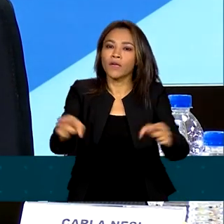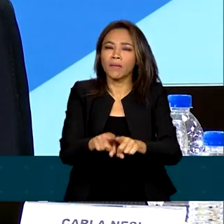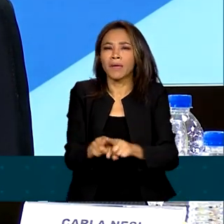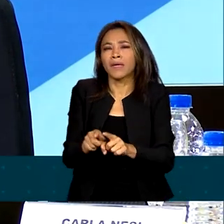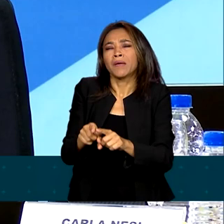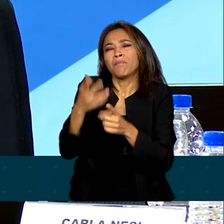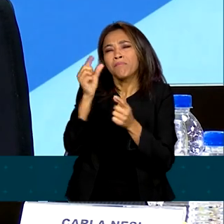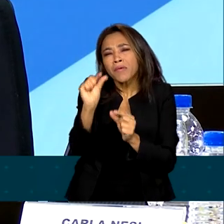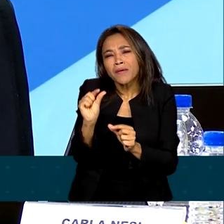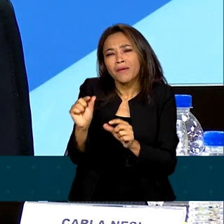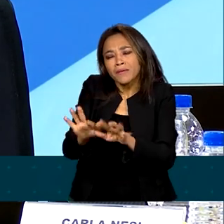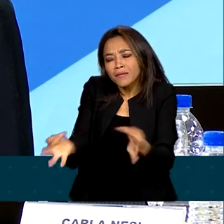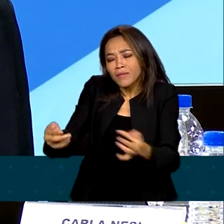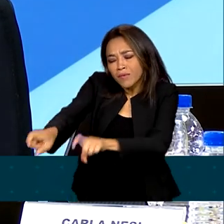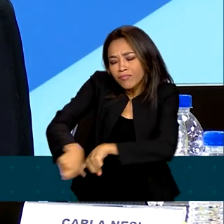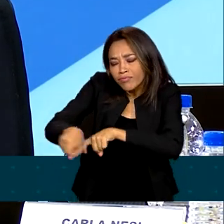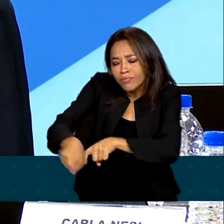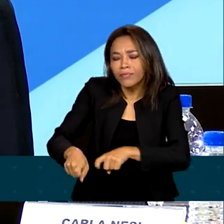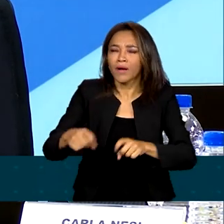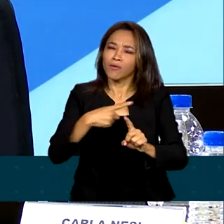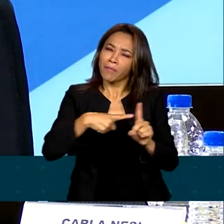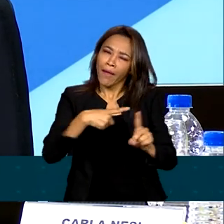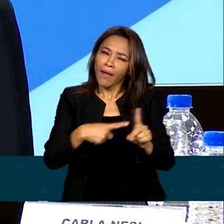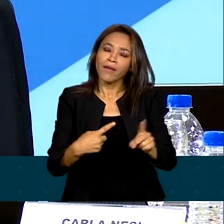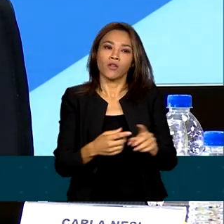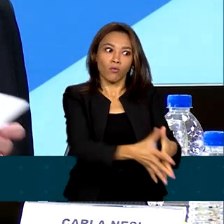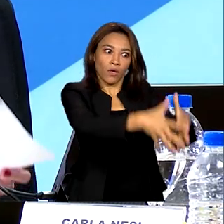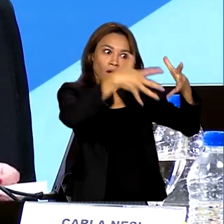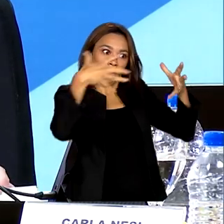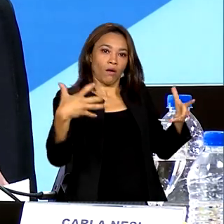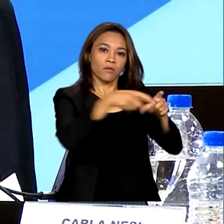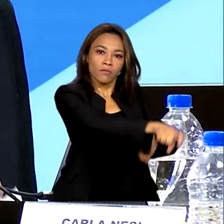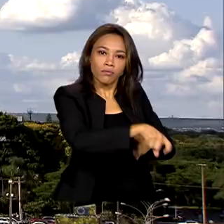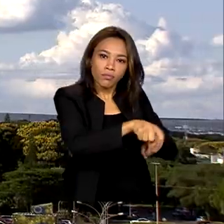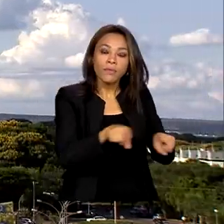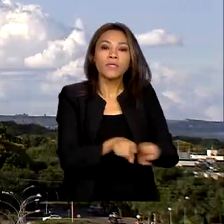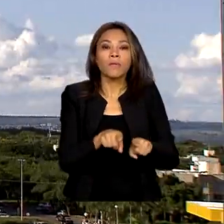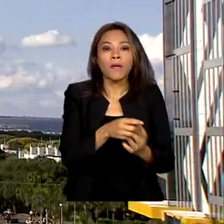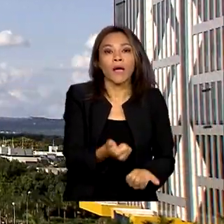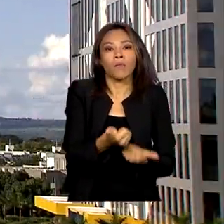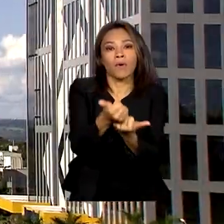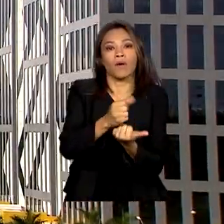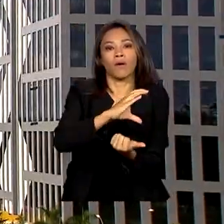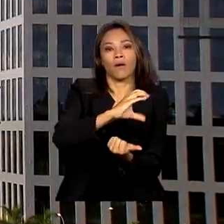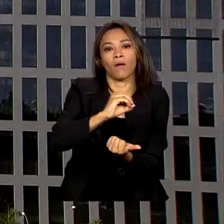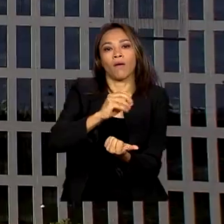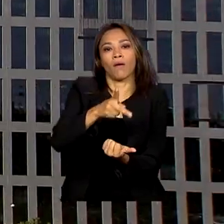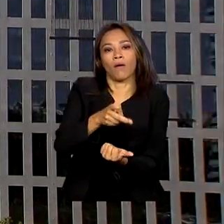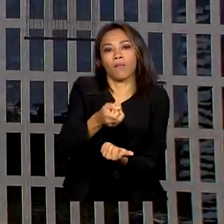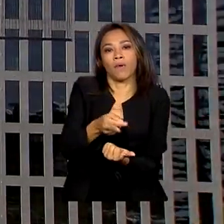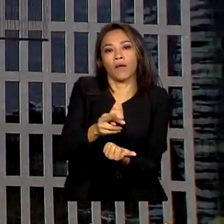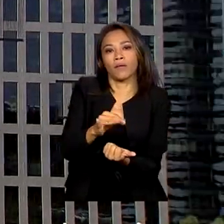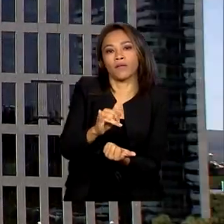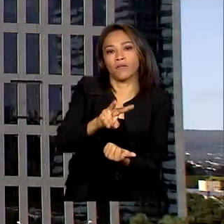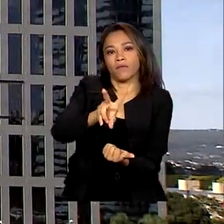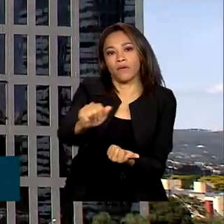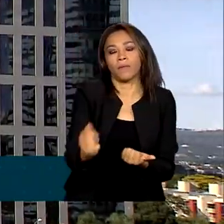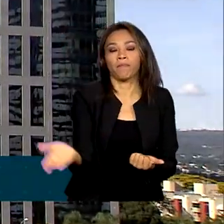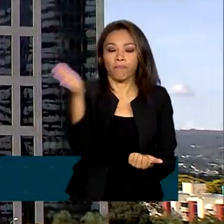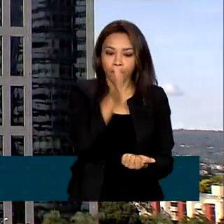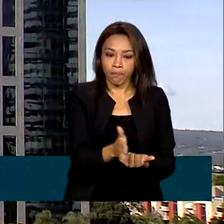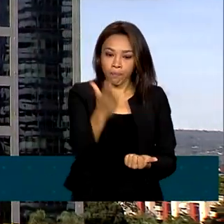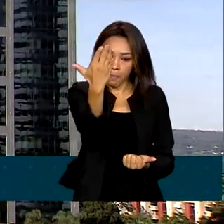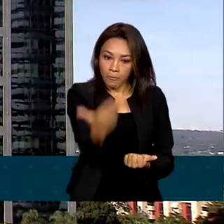rurais aos médios produtores, grandes produtores e cooperativas. E em 2023, o Banco do Brasil quer